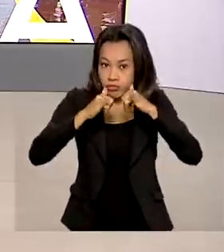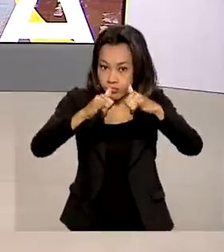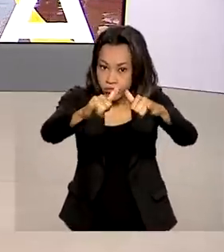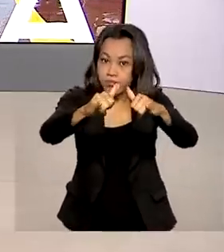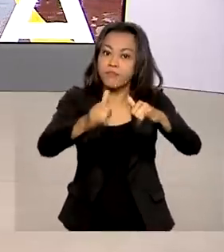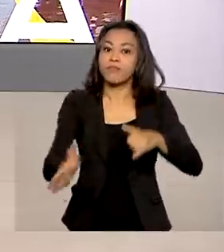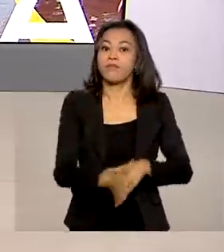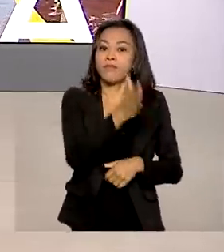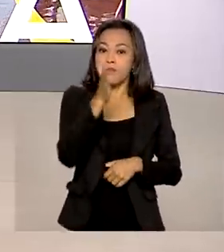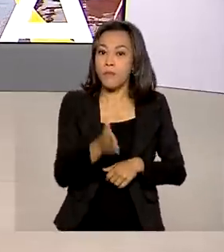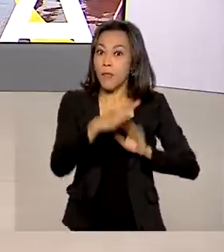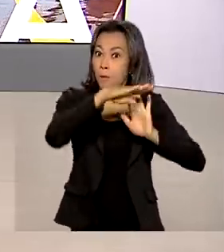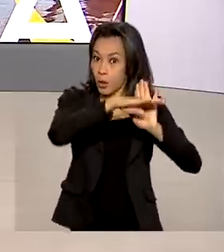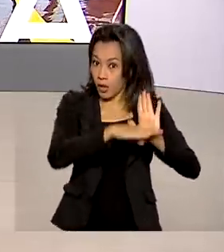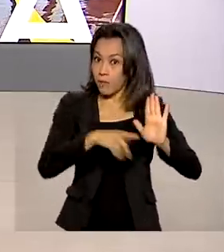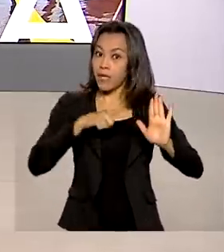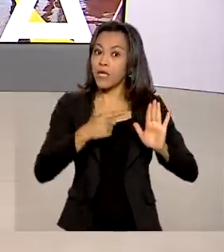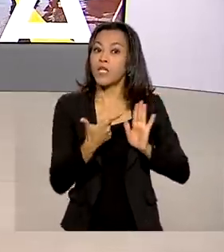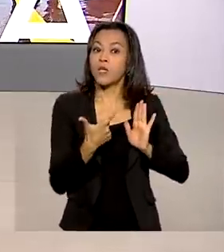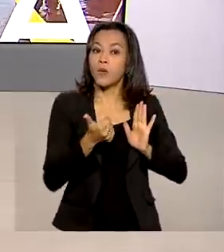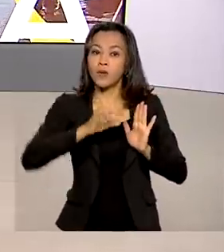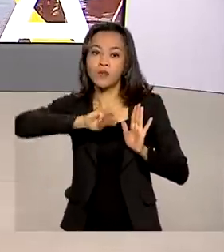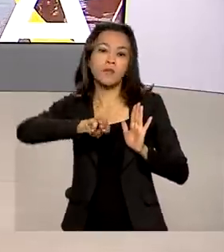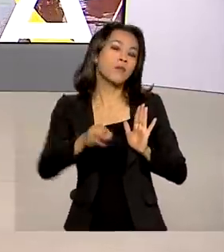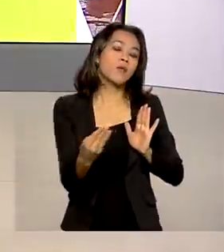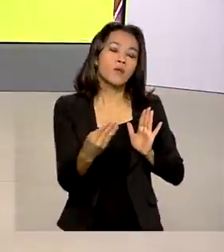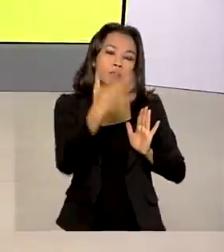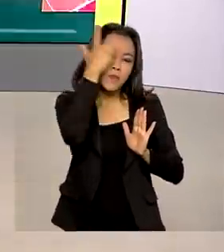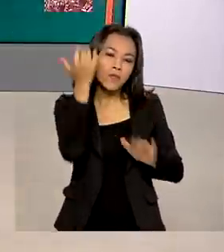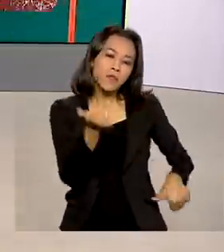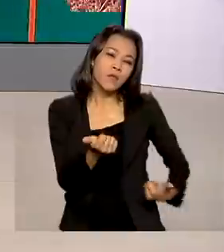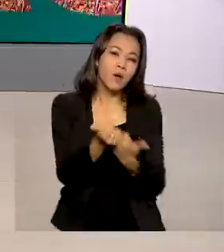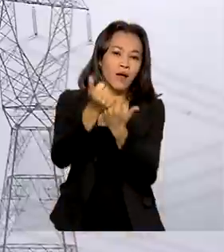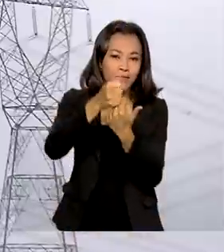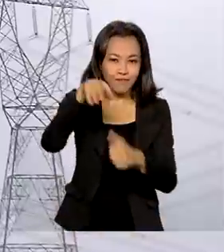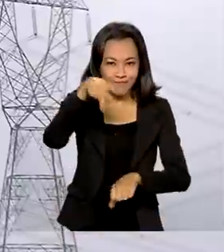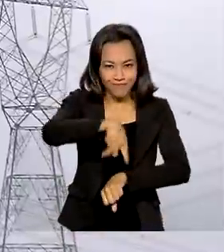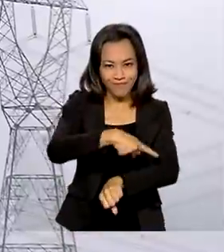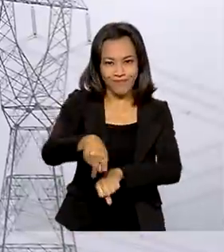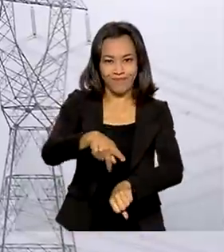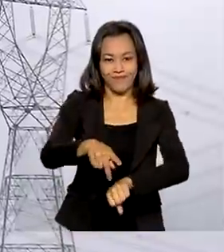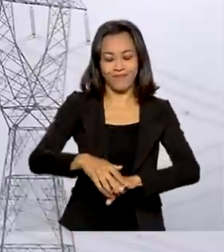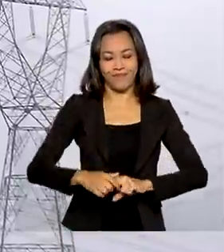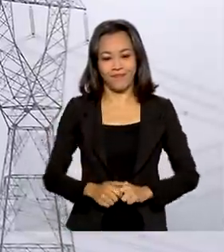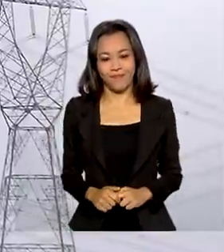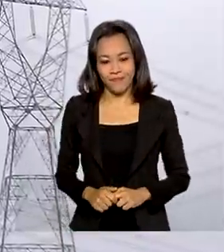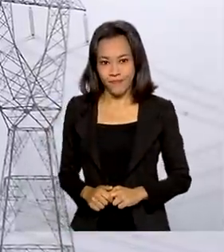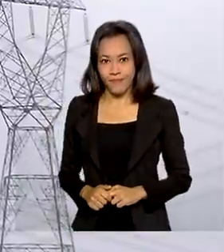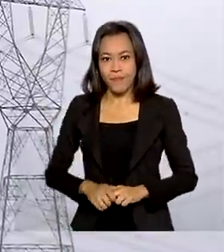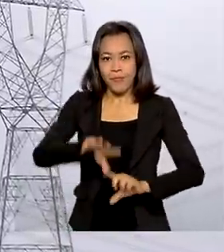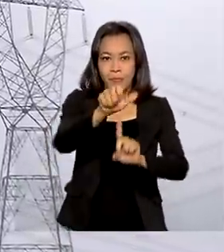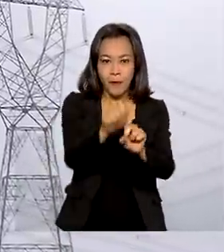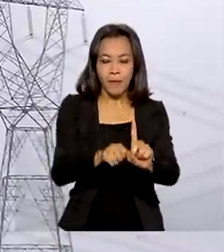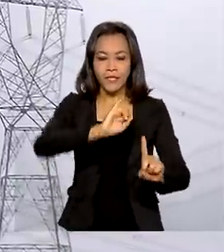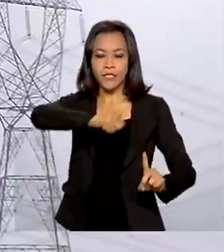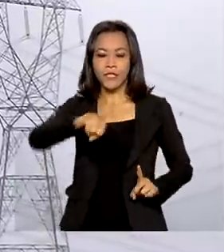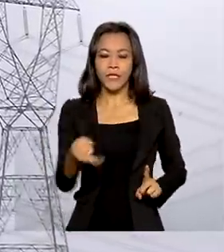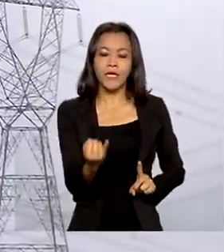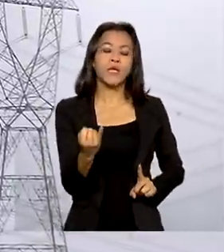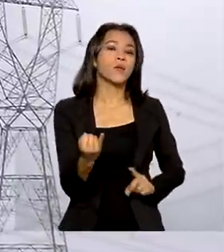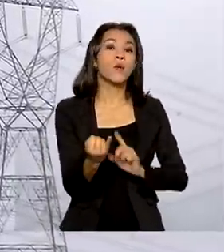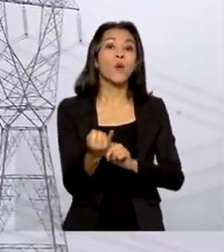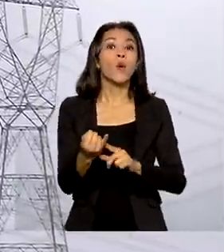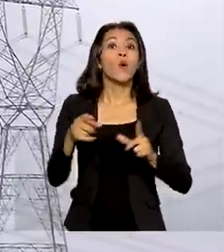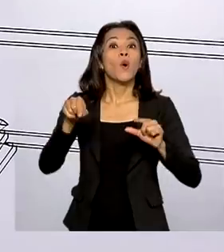programa que já tem 12 milhões de pessoas beneficiadas em todo o país. Só no mês de janeiro, o programa de redução